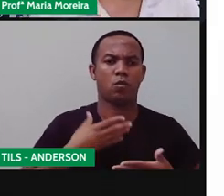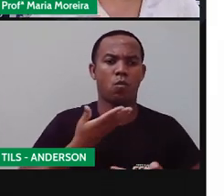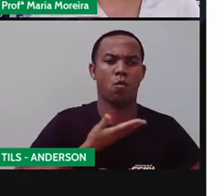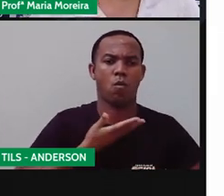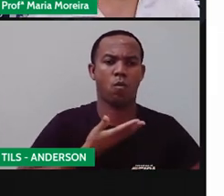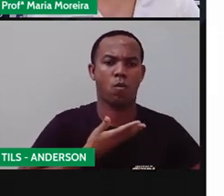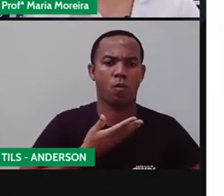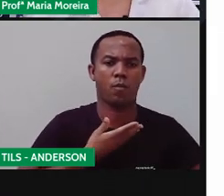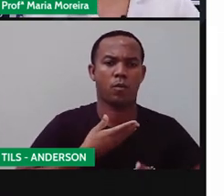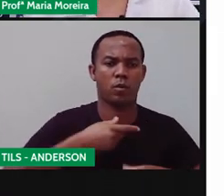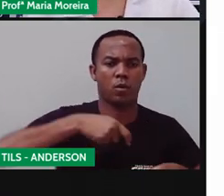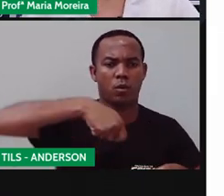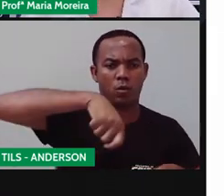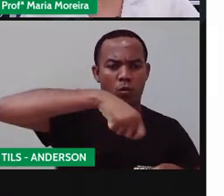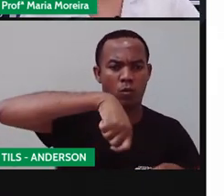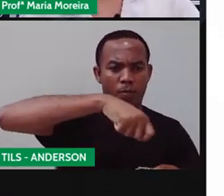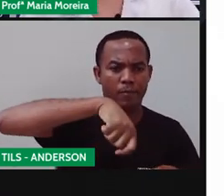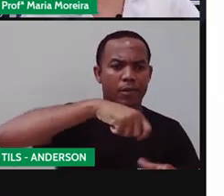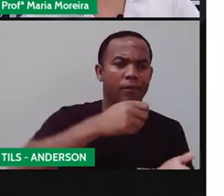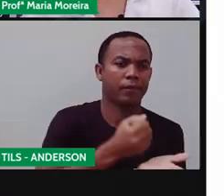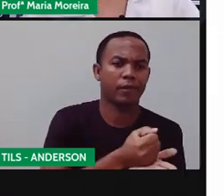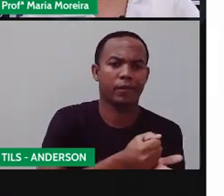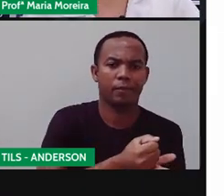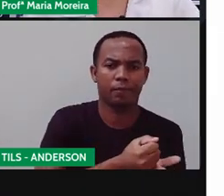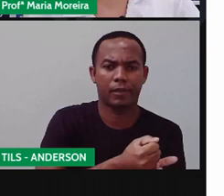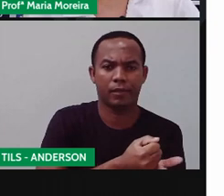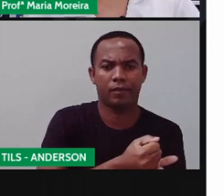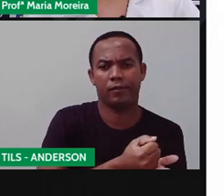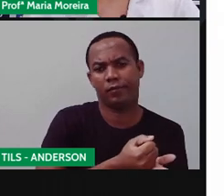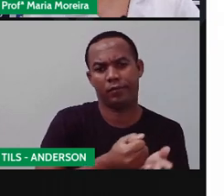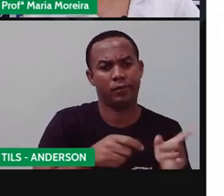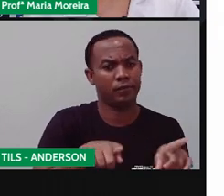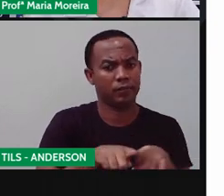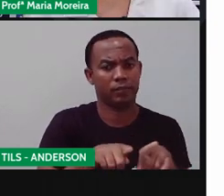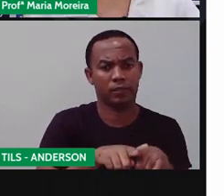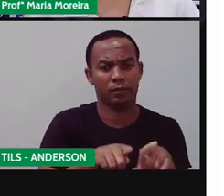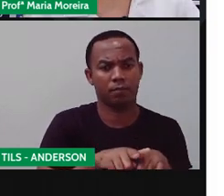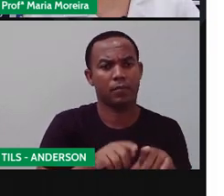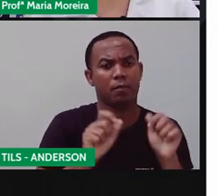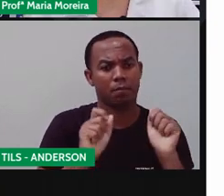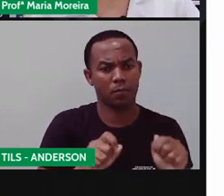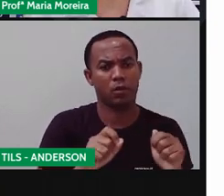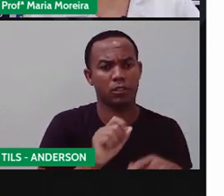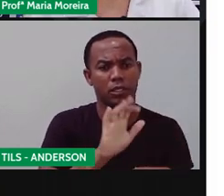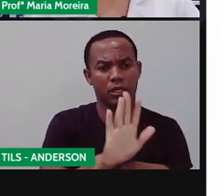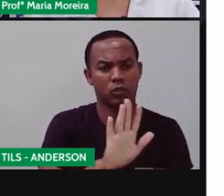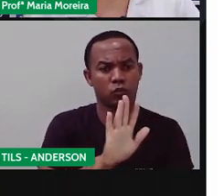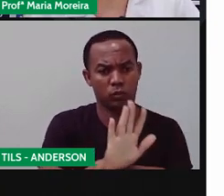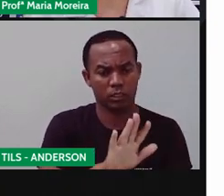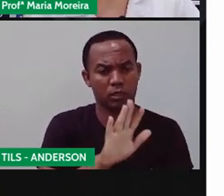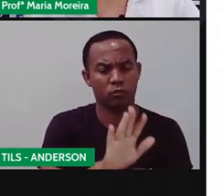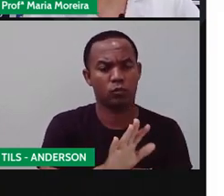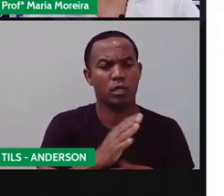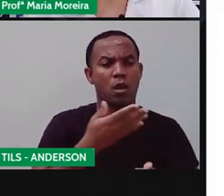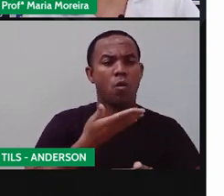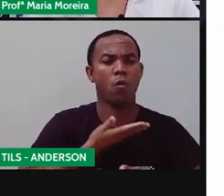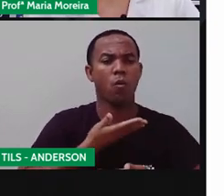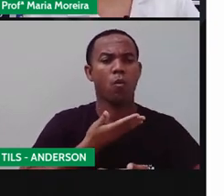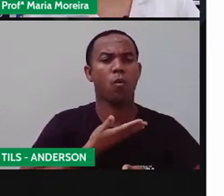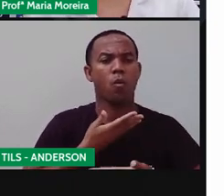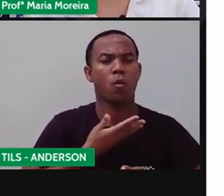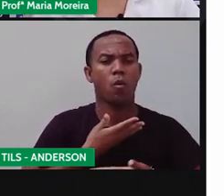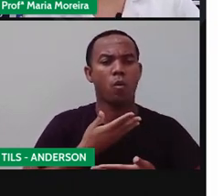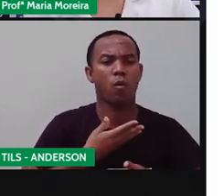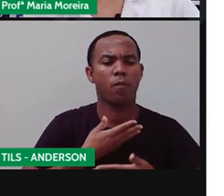preparação de comidas e remédios e tem por função proporcional ao bem-estar, que foi o que a Pró disse. Essa